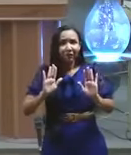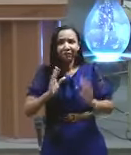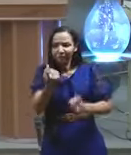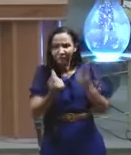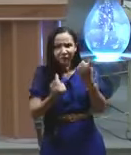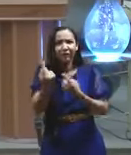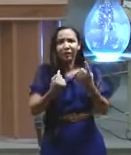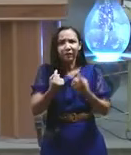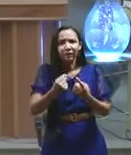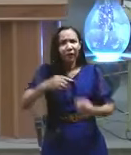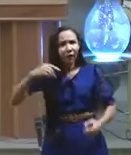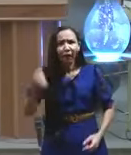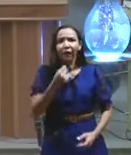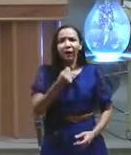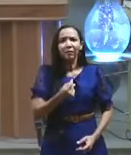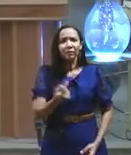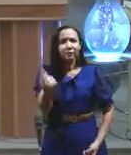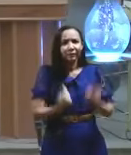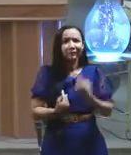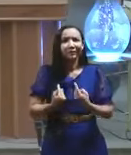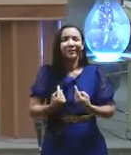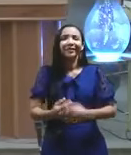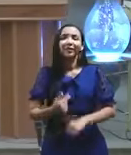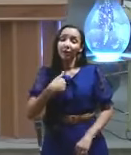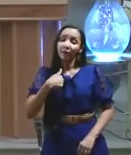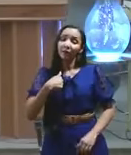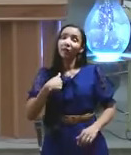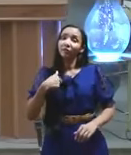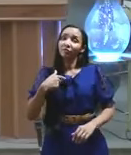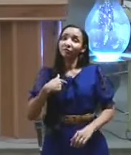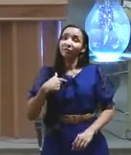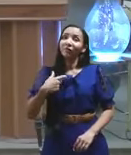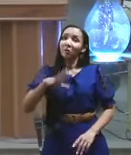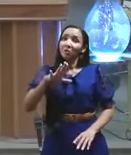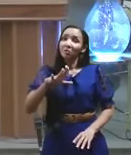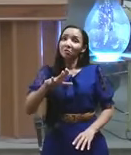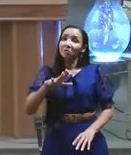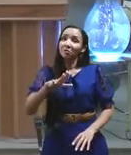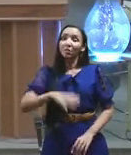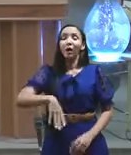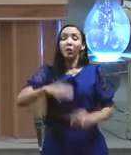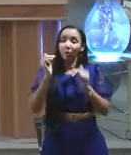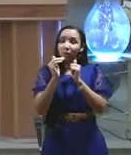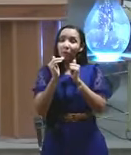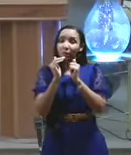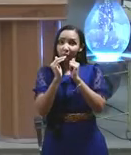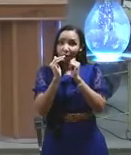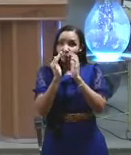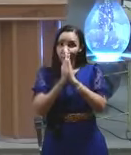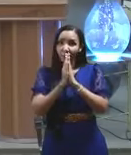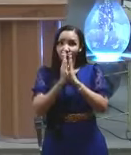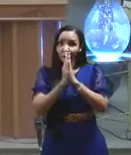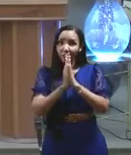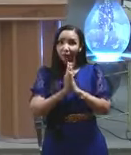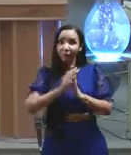venha aqui ligeiro venha corre venha eu estou aqui para nós tirar isso aí de você porque só quem sabe tirar isso é crente